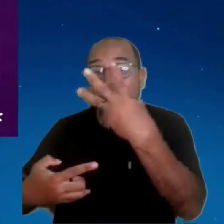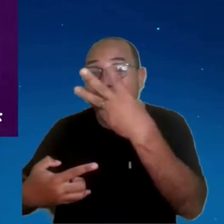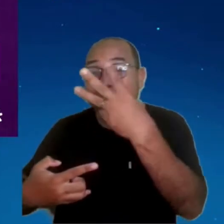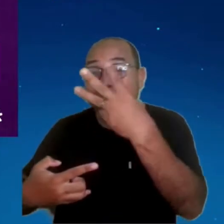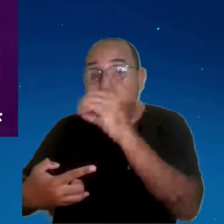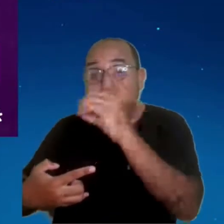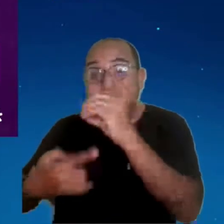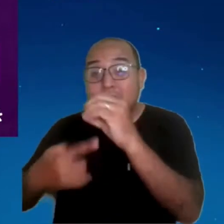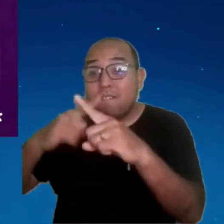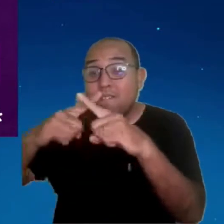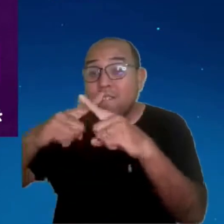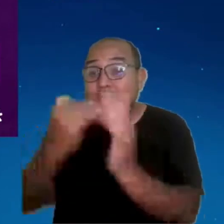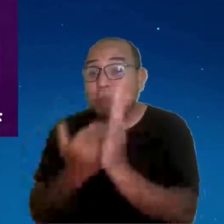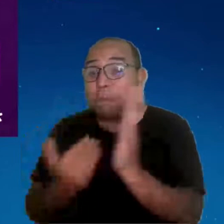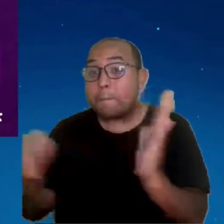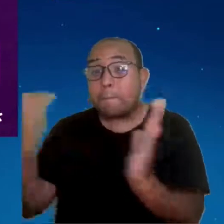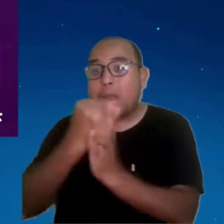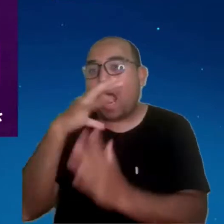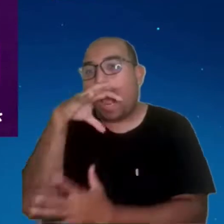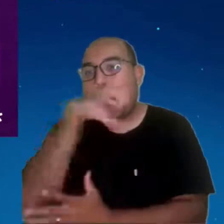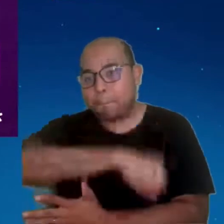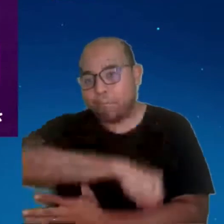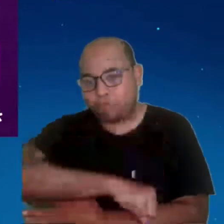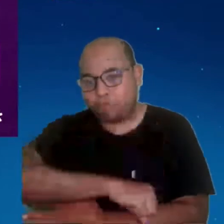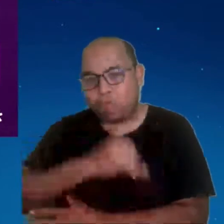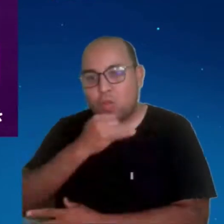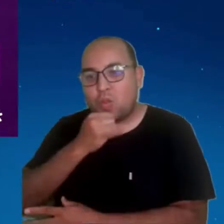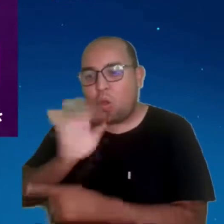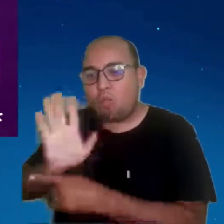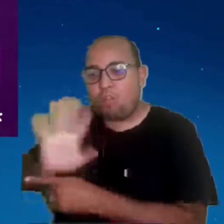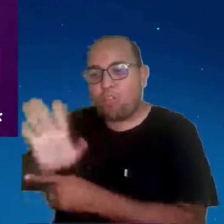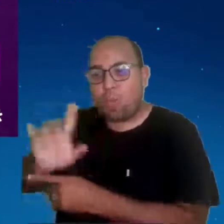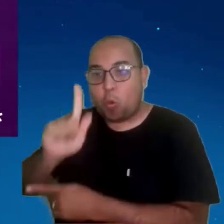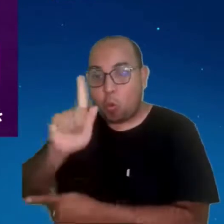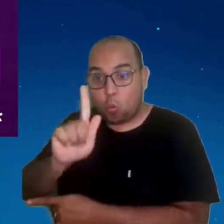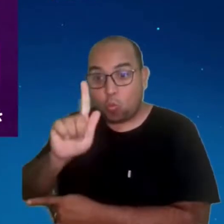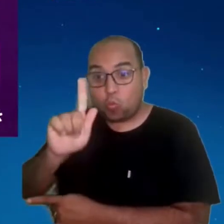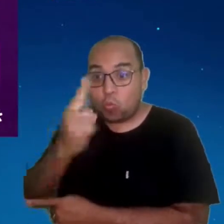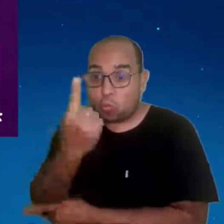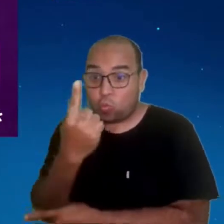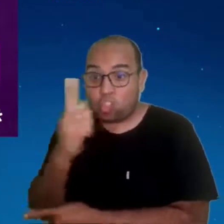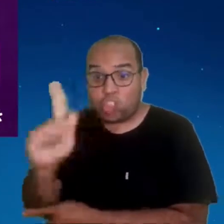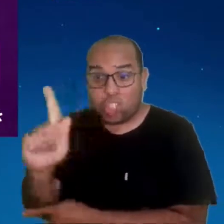Então você vai conseguir baixar, por exemplo, um filme de 1 giga em 10 segundos.